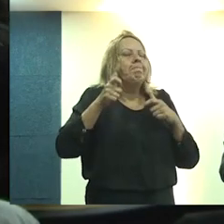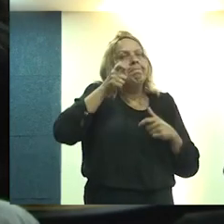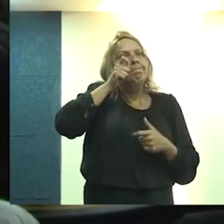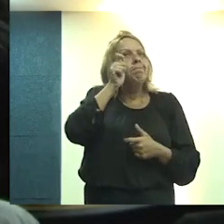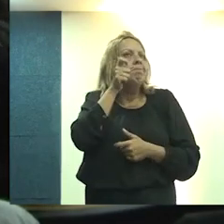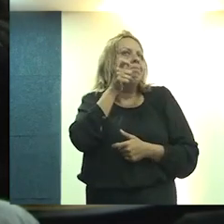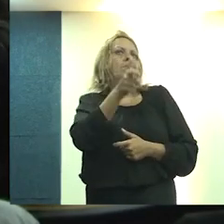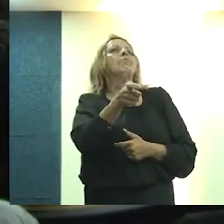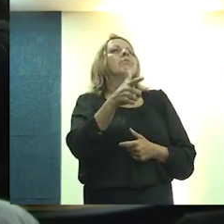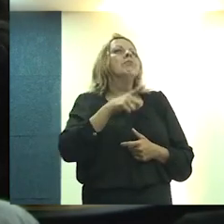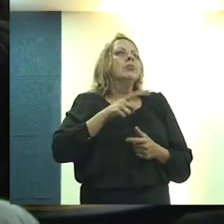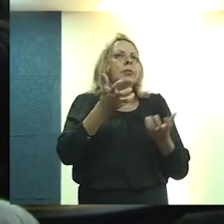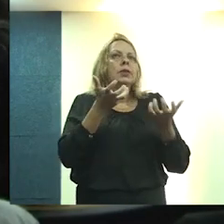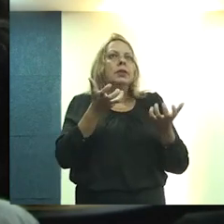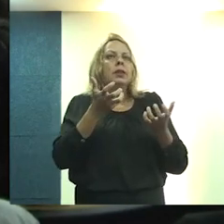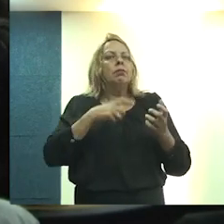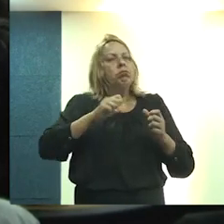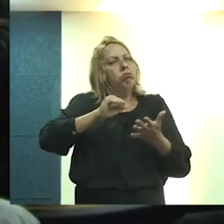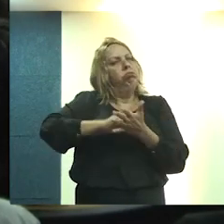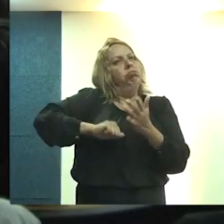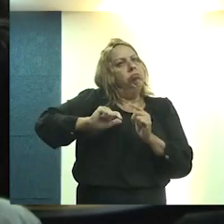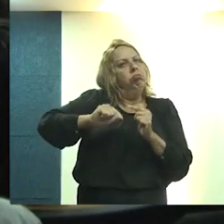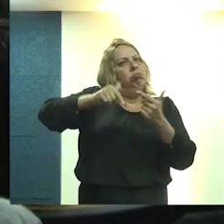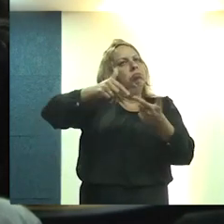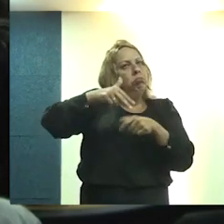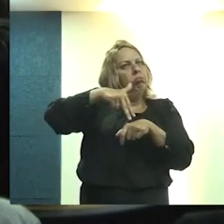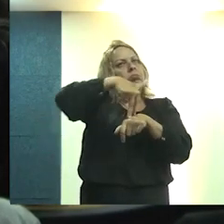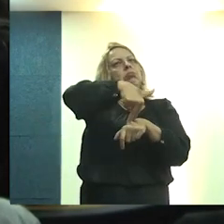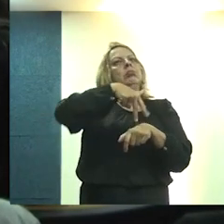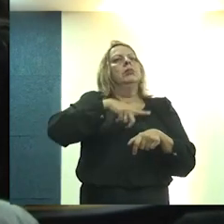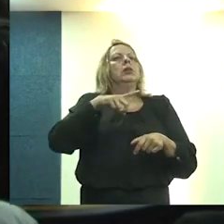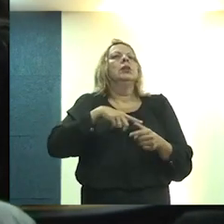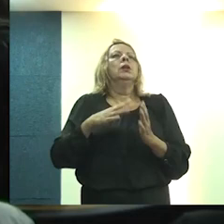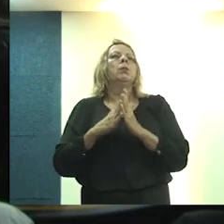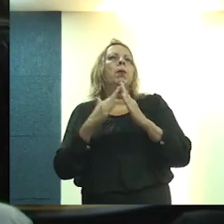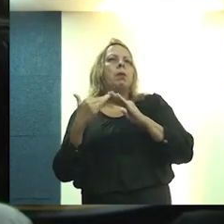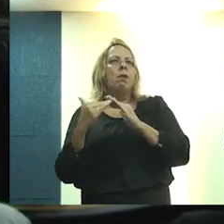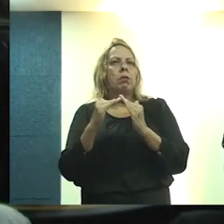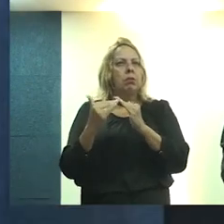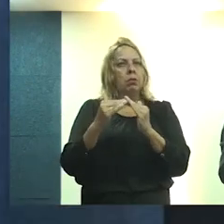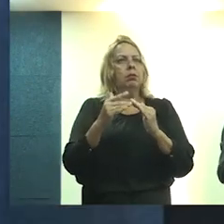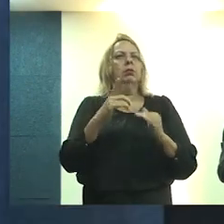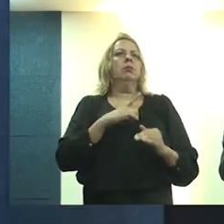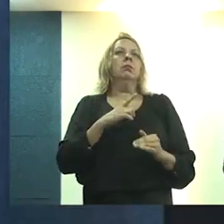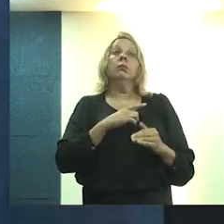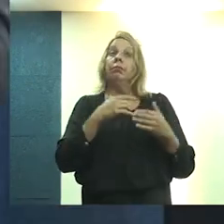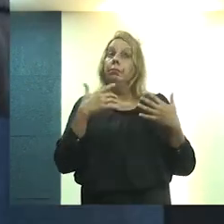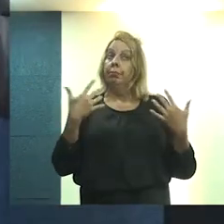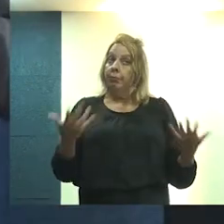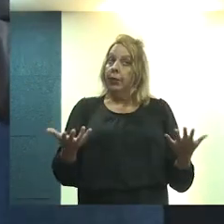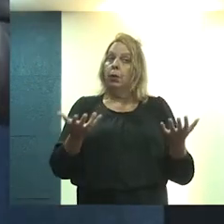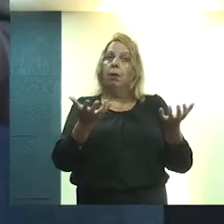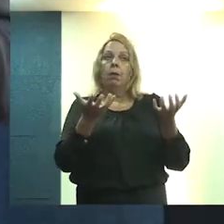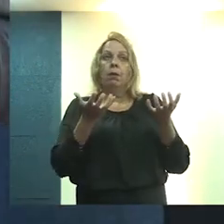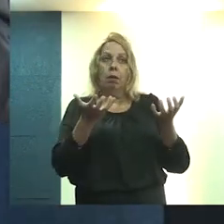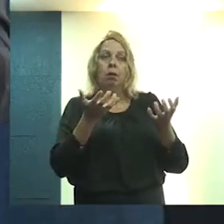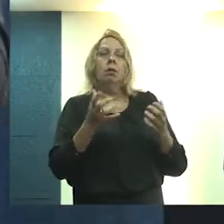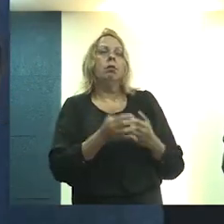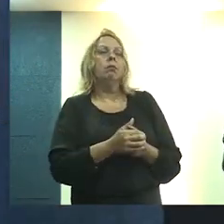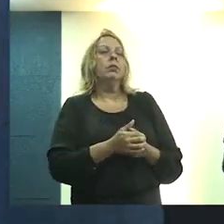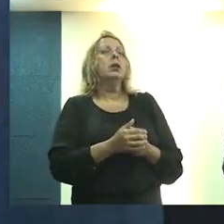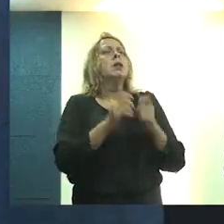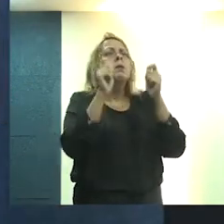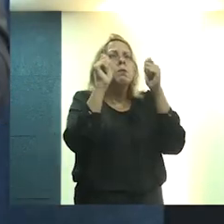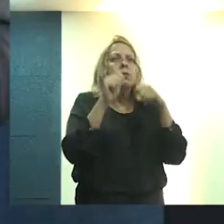mesma vontade de atender a militância que ele tinha das periferias. Então, eu queria que,